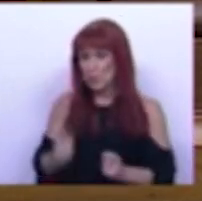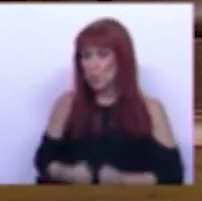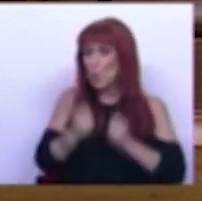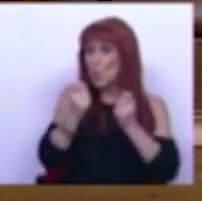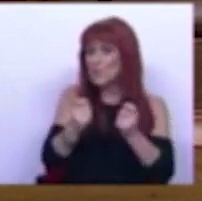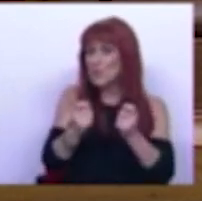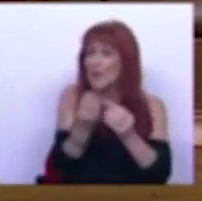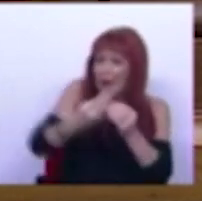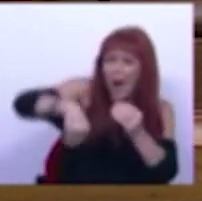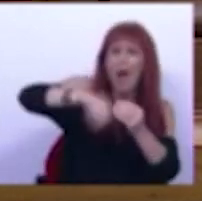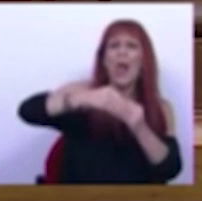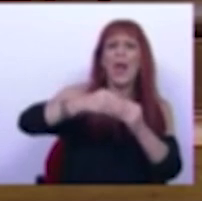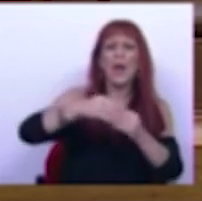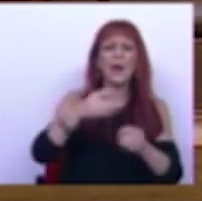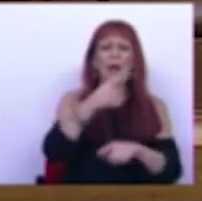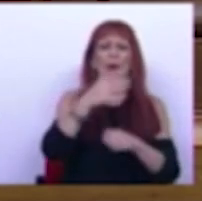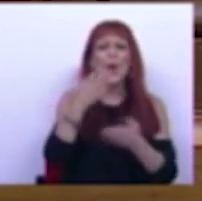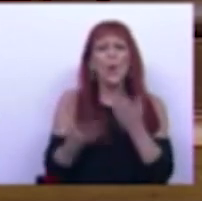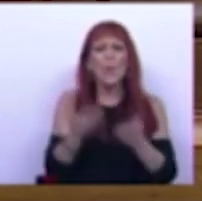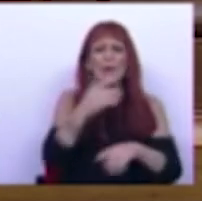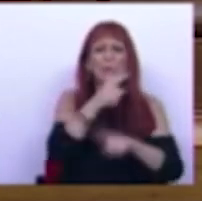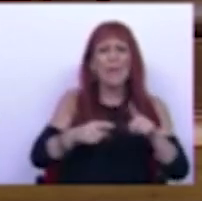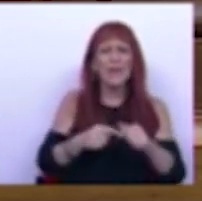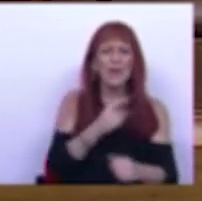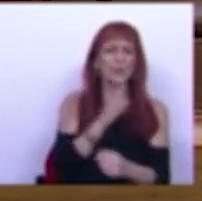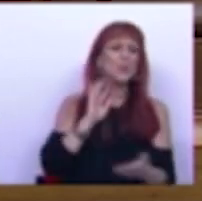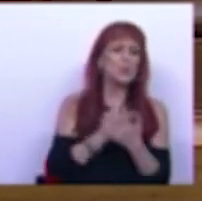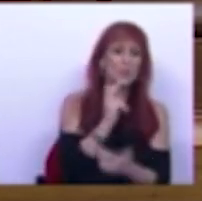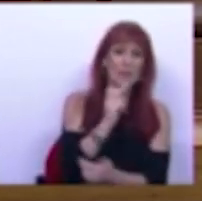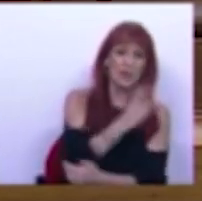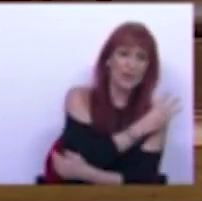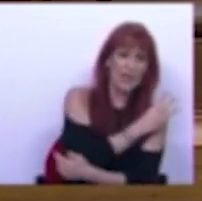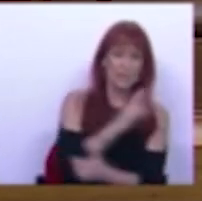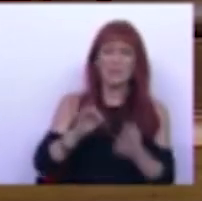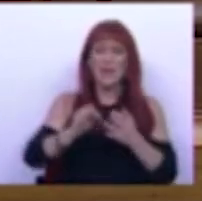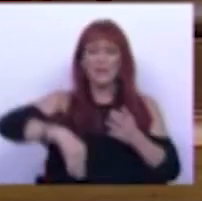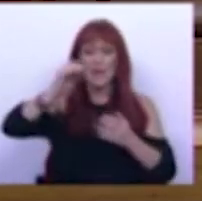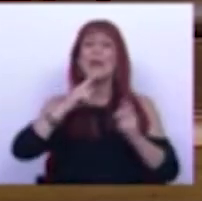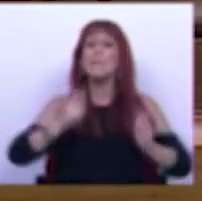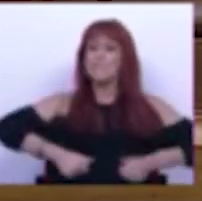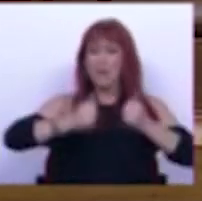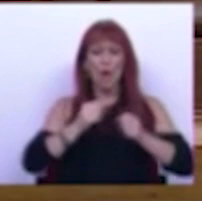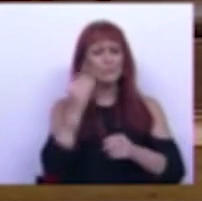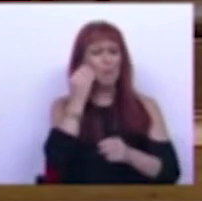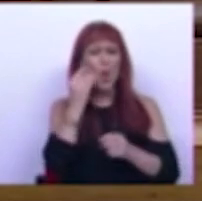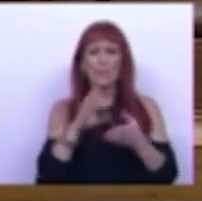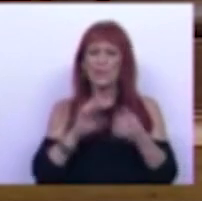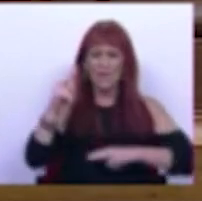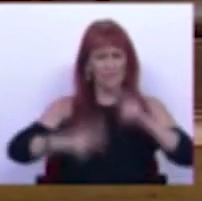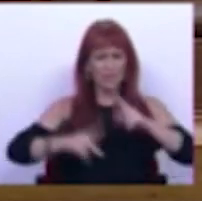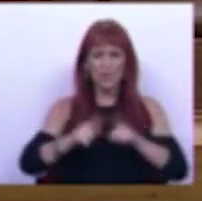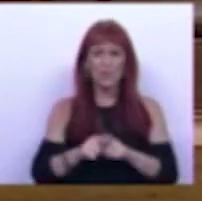investimento adicional face à média dos últimos três anos. E, por fim, vamos melhorar o enquadramento fiscal,